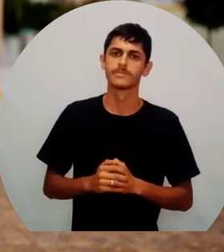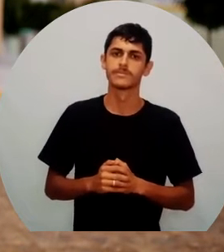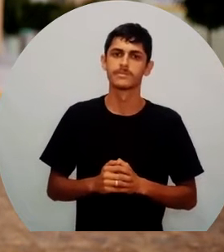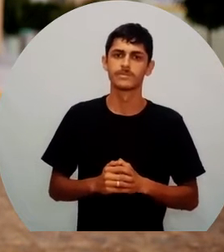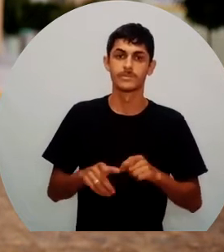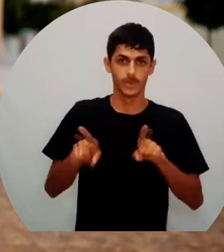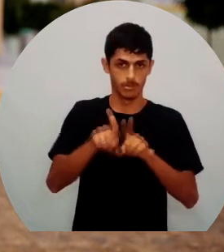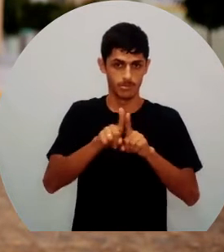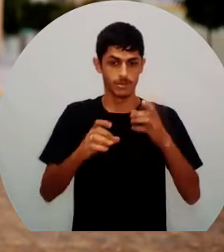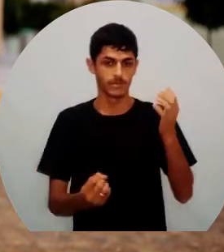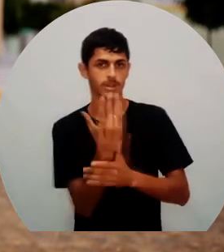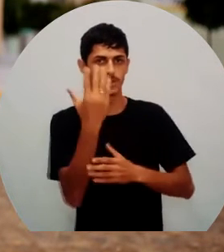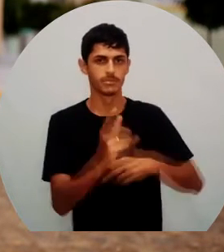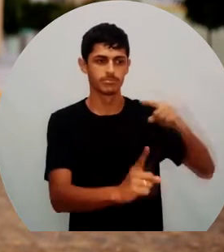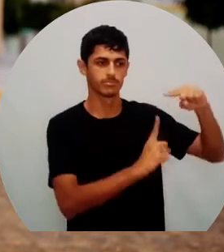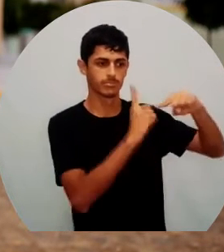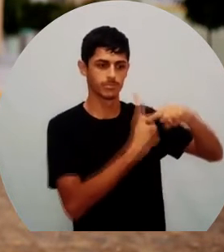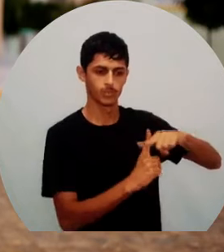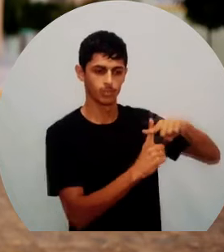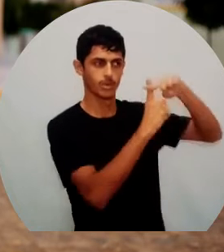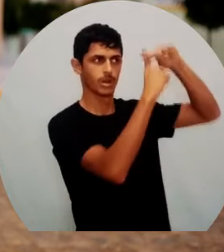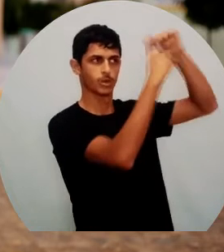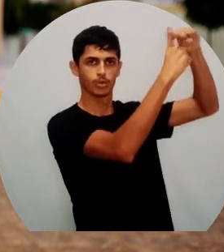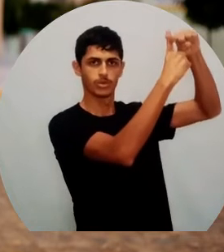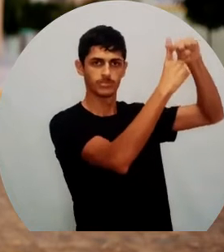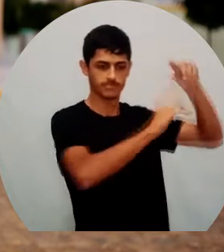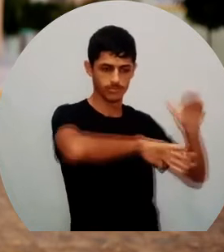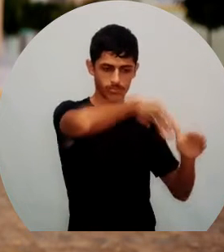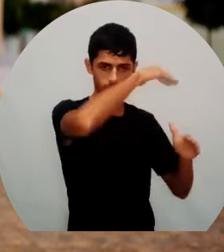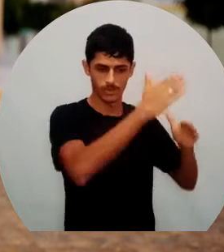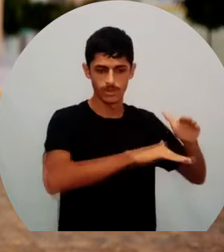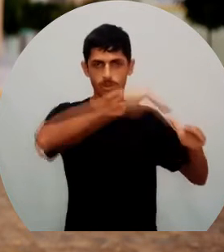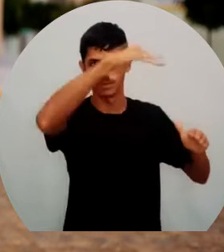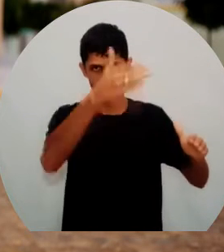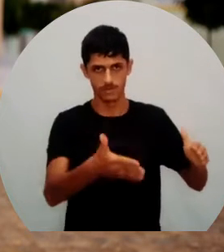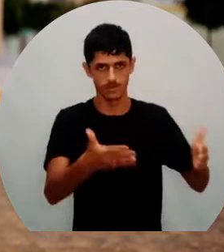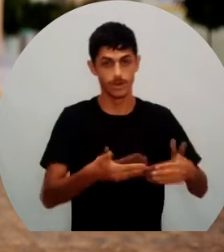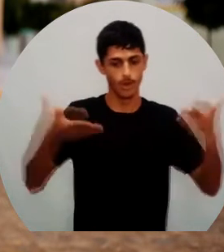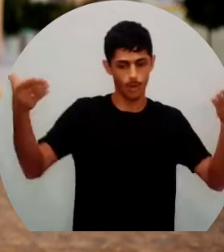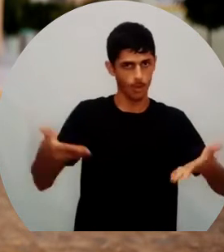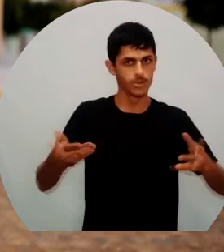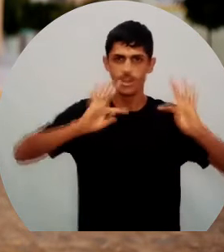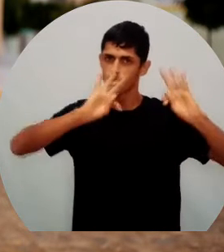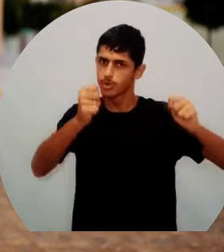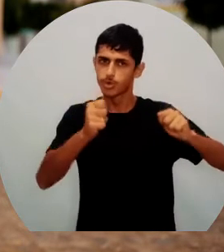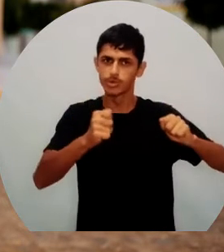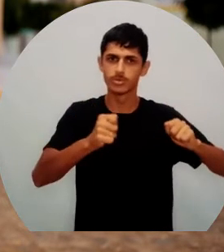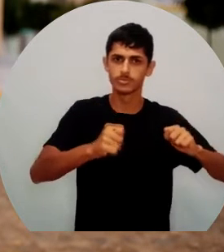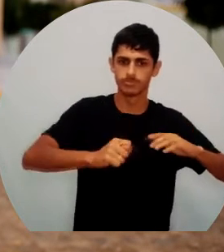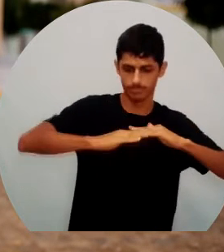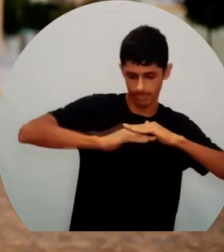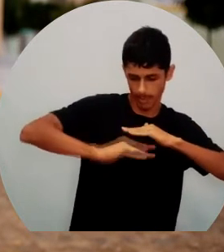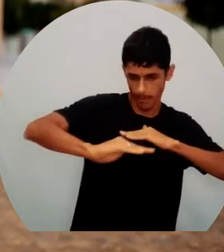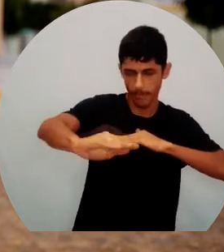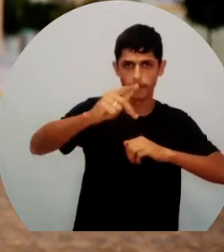cruzeiro em homenagem a São Sebastião. Então, a nossa vila hoje é uma vila toda calçada, saneada,